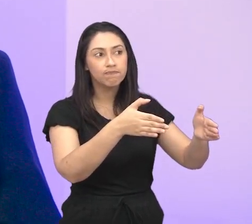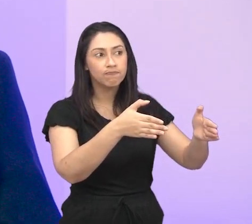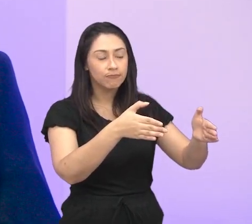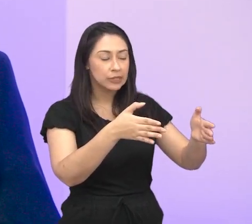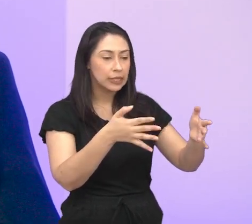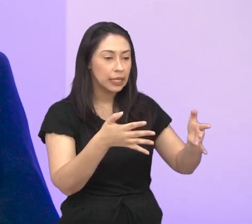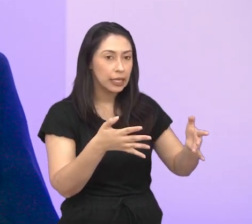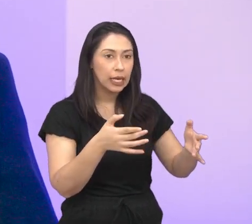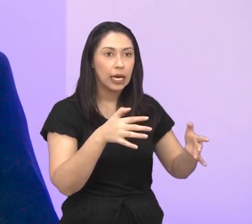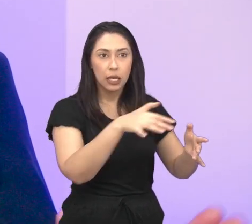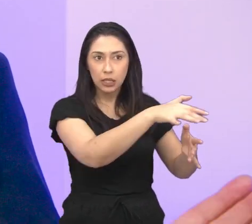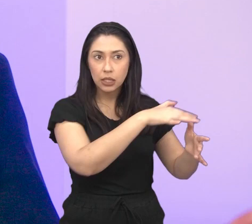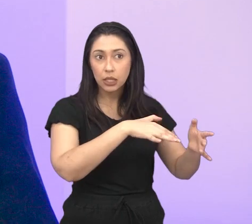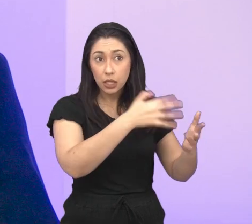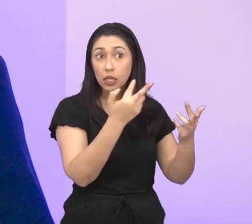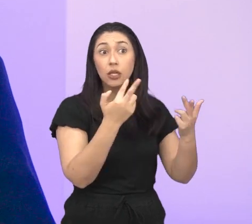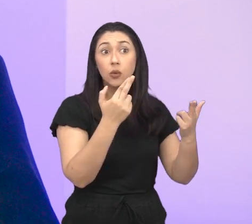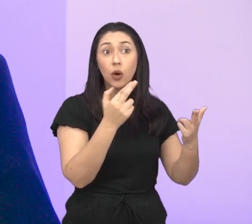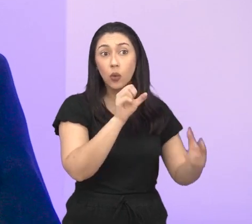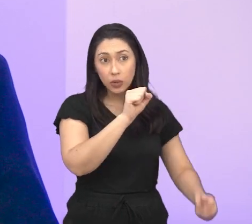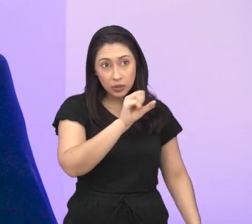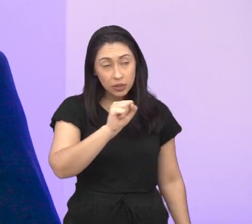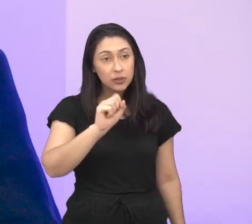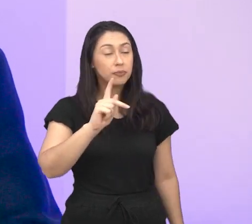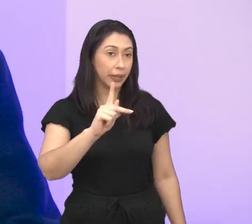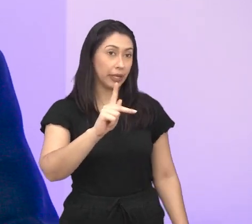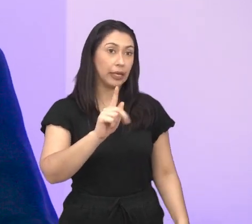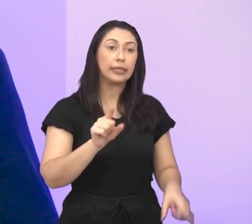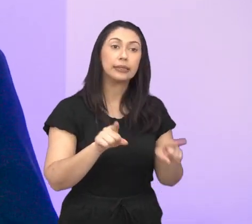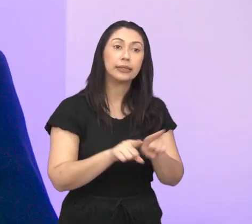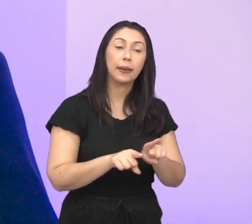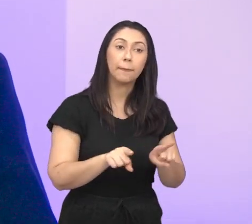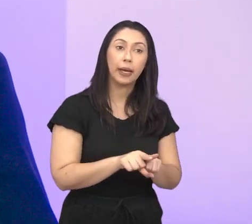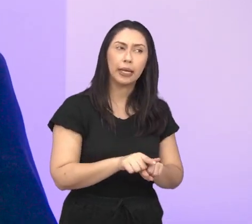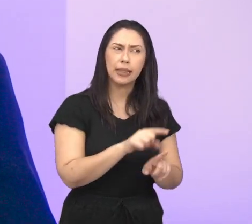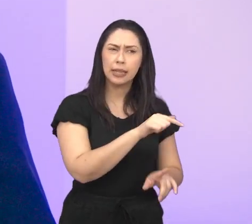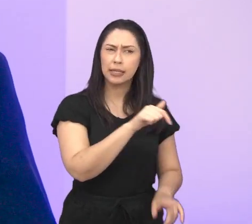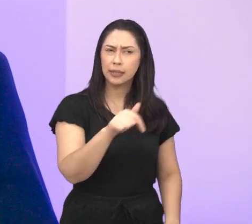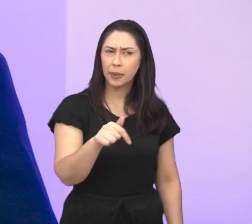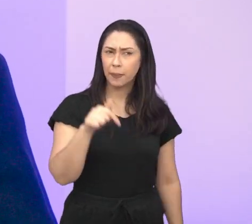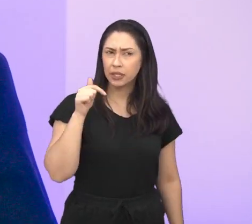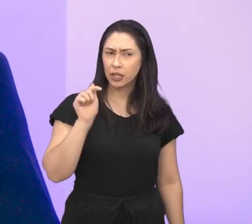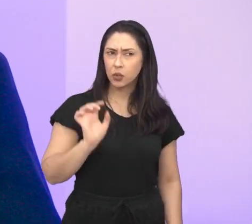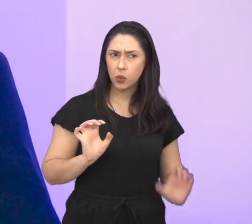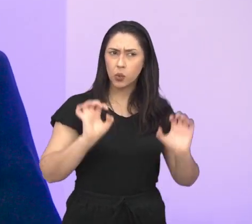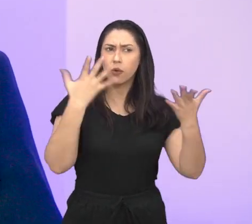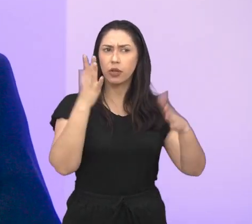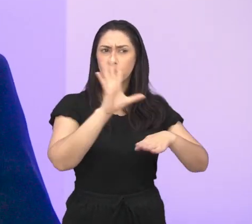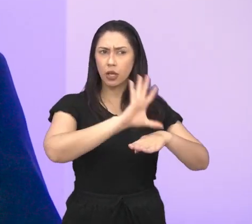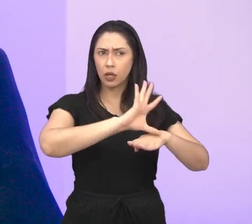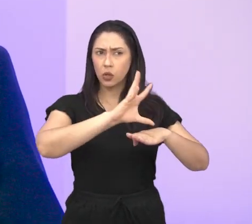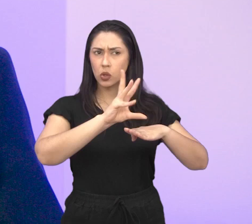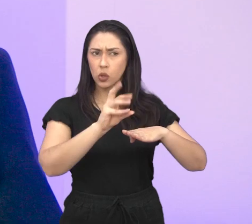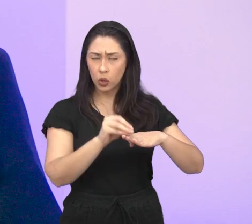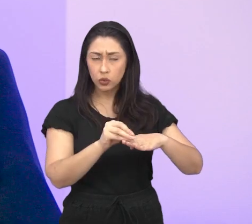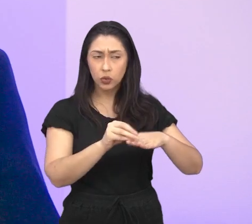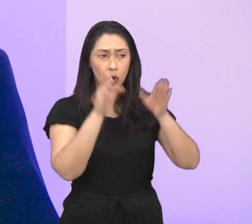segmentos como nós tivemos agora o aeroespacial, tivemos um evento a semana passada no Parque Tecnológico